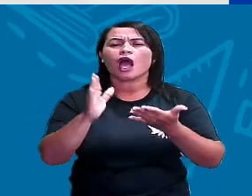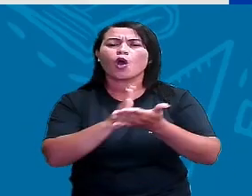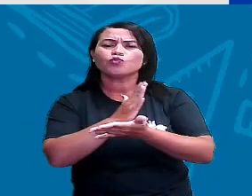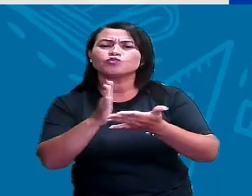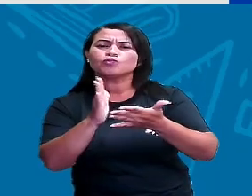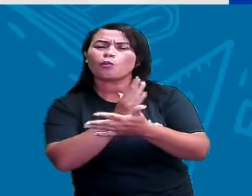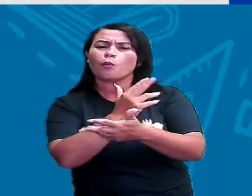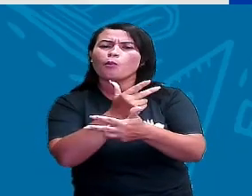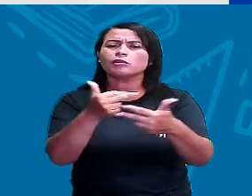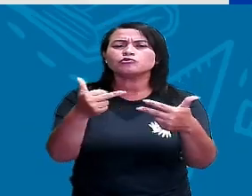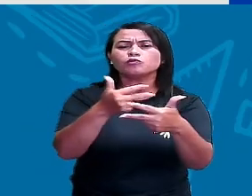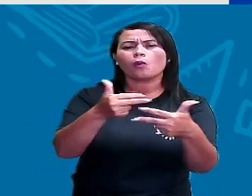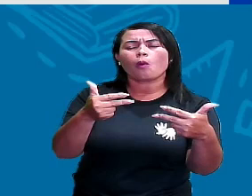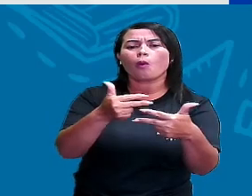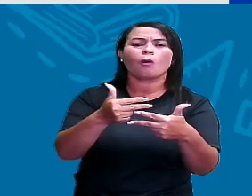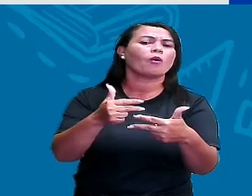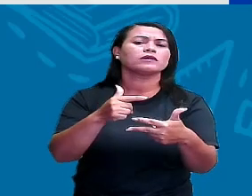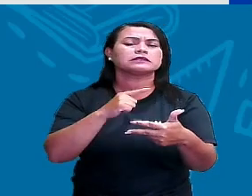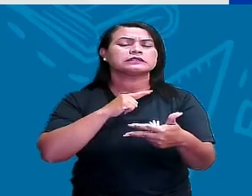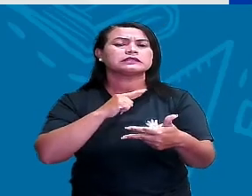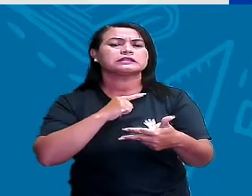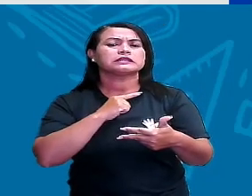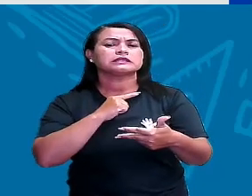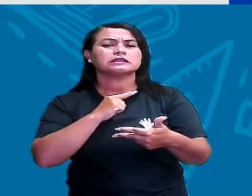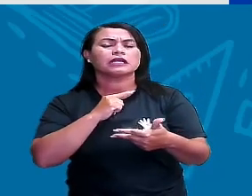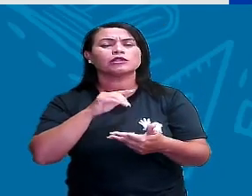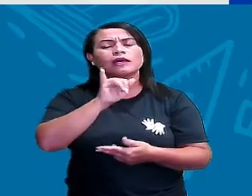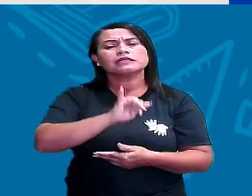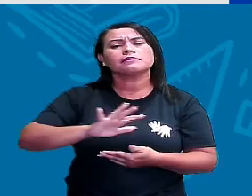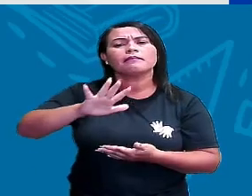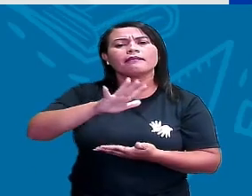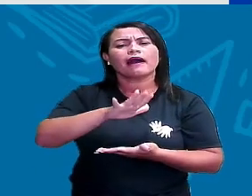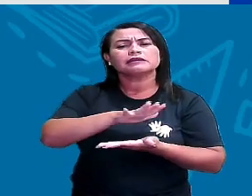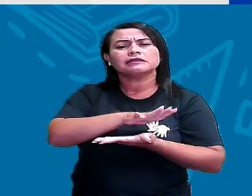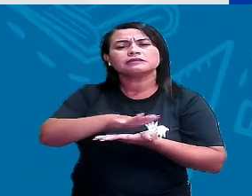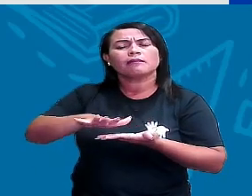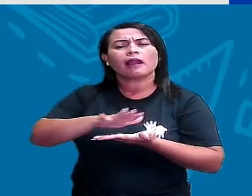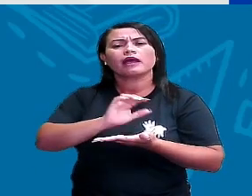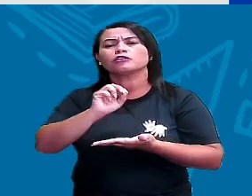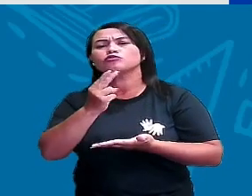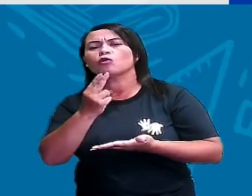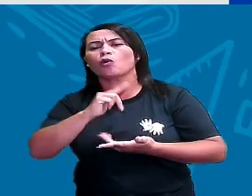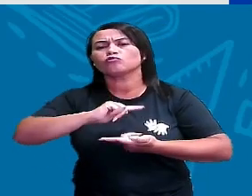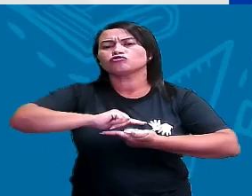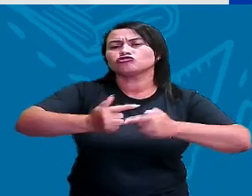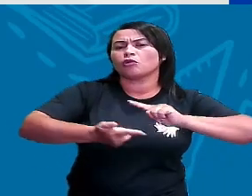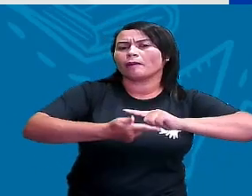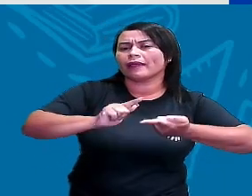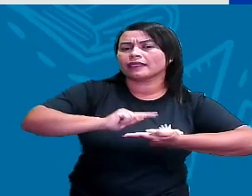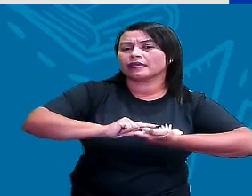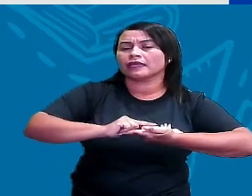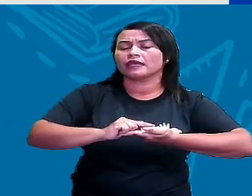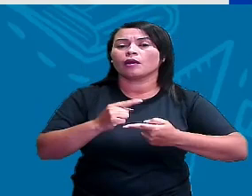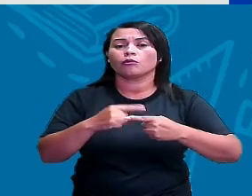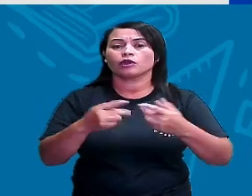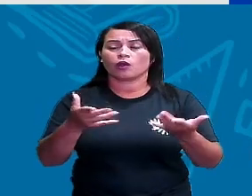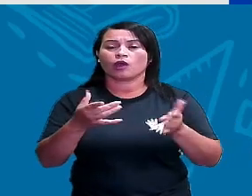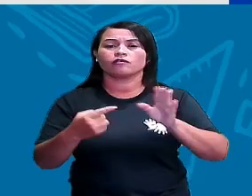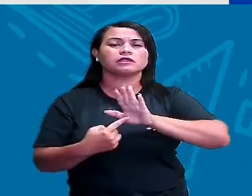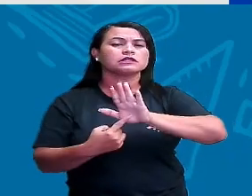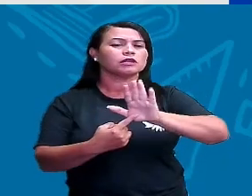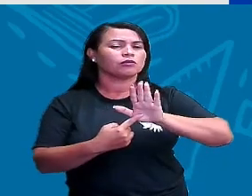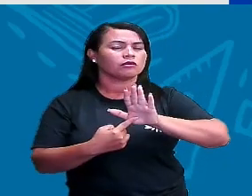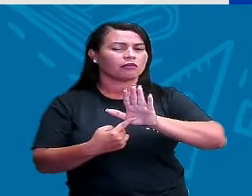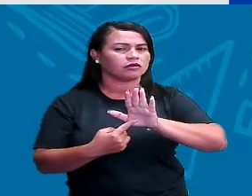situações ligadas aos sólidos geométricos ou às figuras planas. Vamos ver aí o que a gente vai trazer aqui, porque eu vou fazer a relação desses